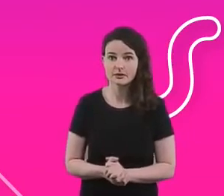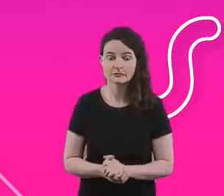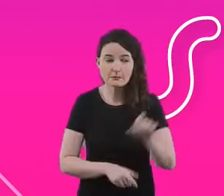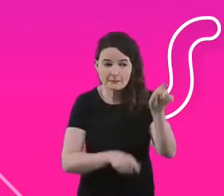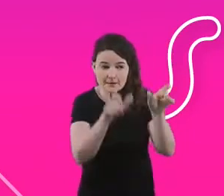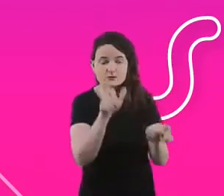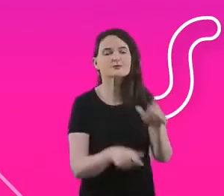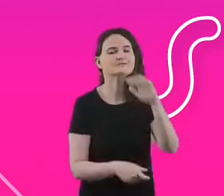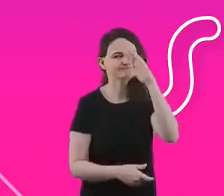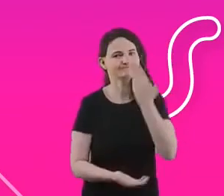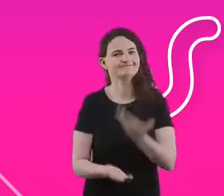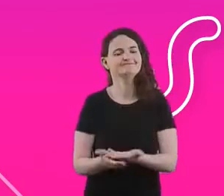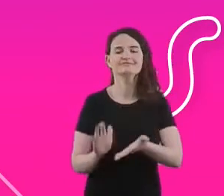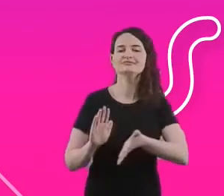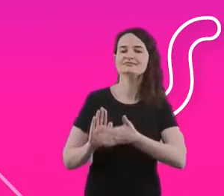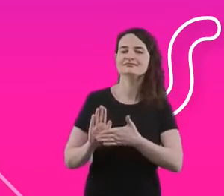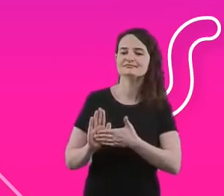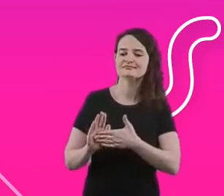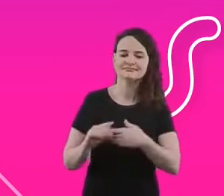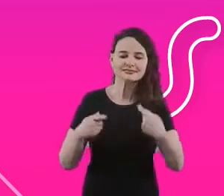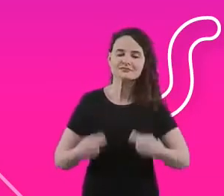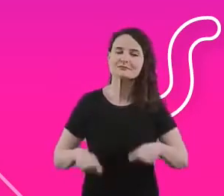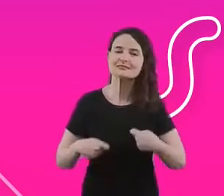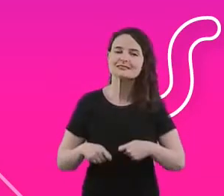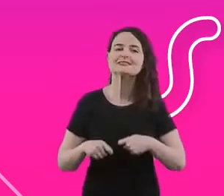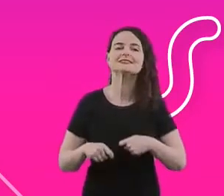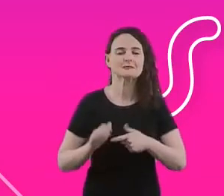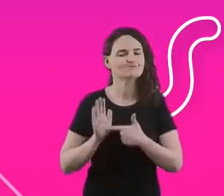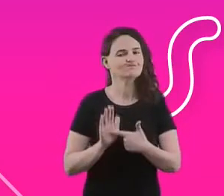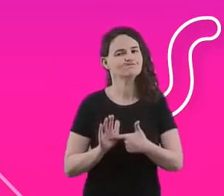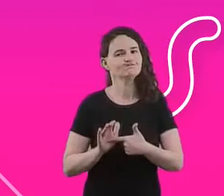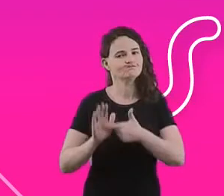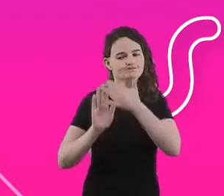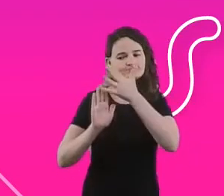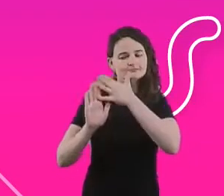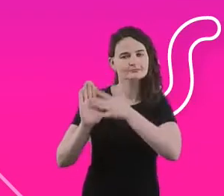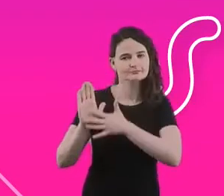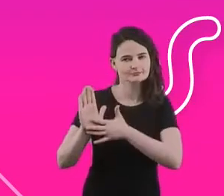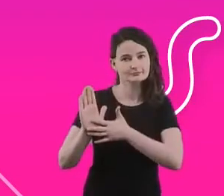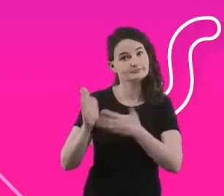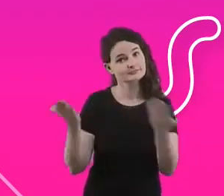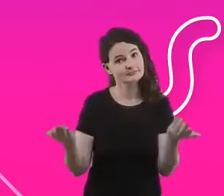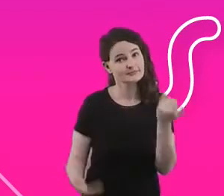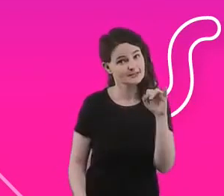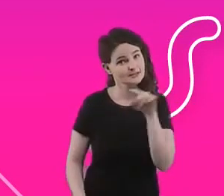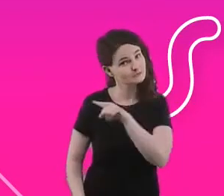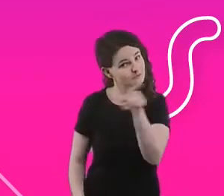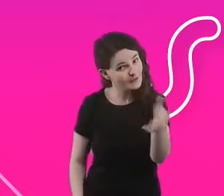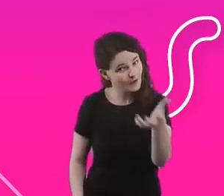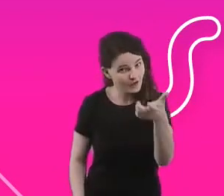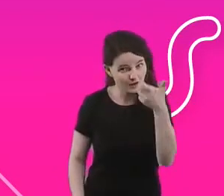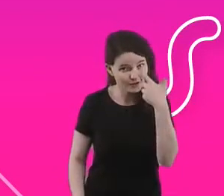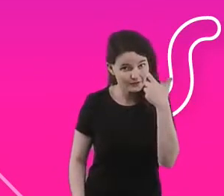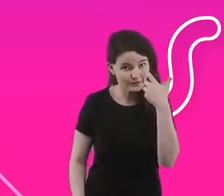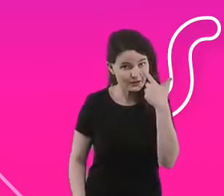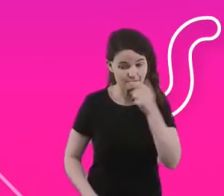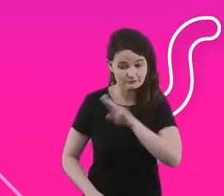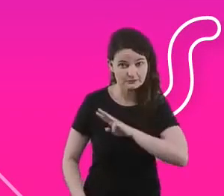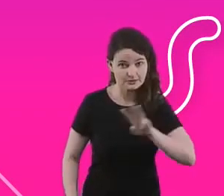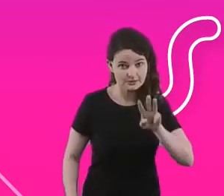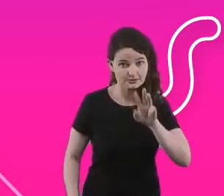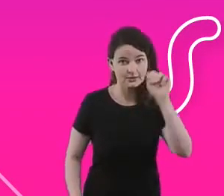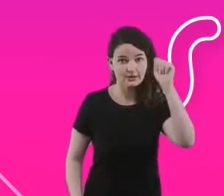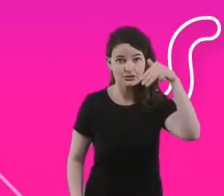proposta, a gente precisa trazer transparência. Então, depois, se vocês puderem dar um pulinho no site da AMA para verificar como é que funciona,